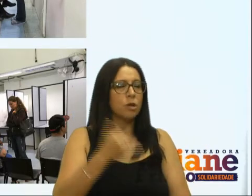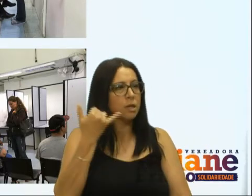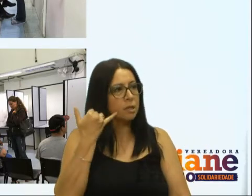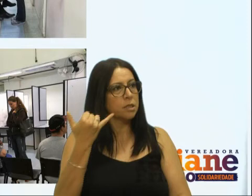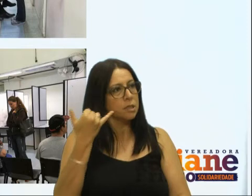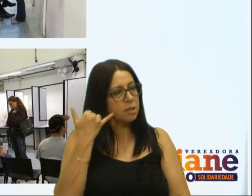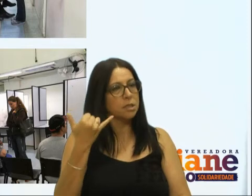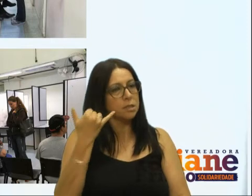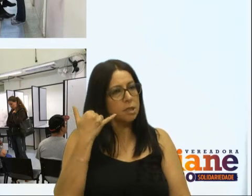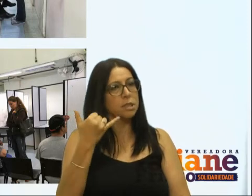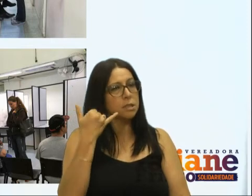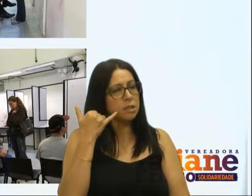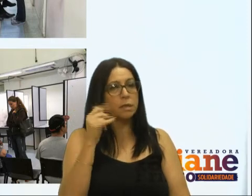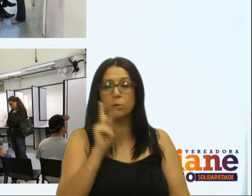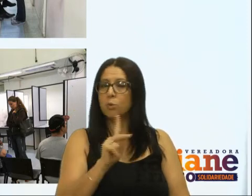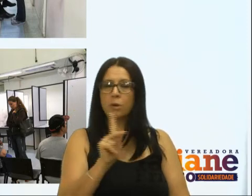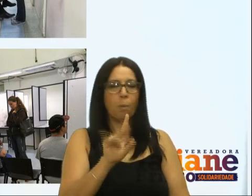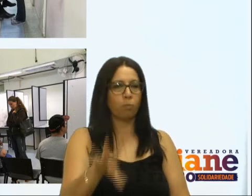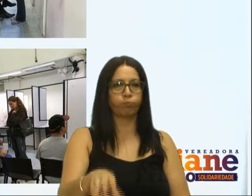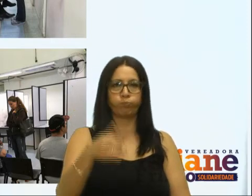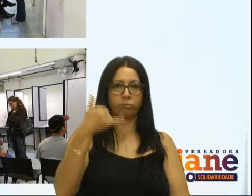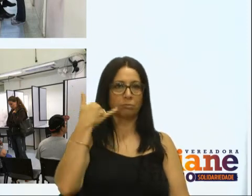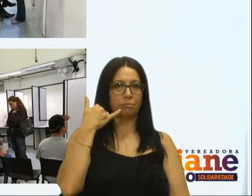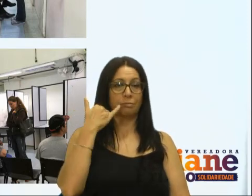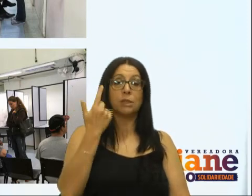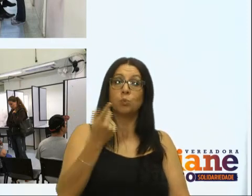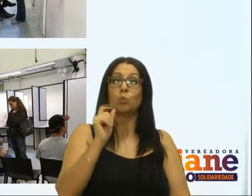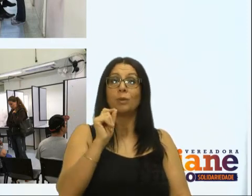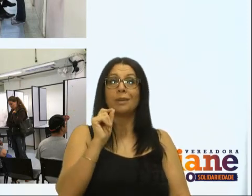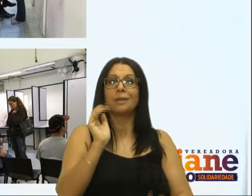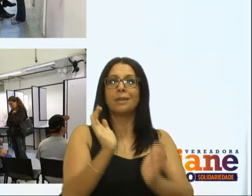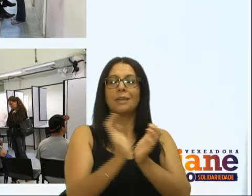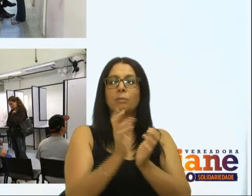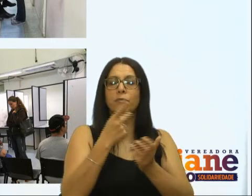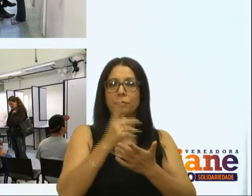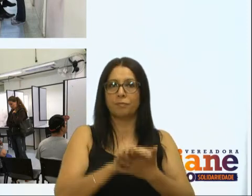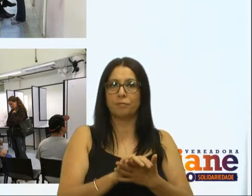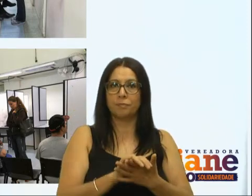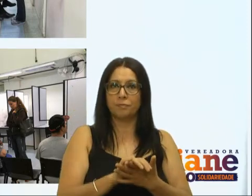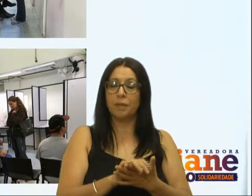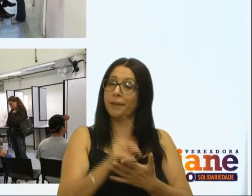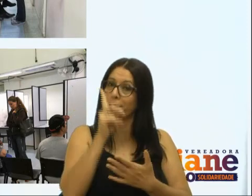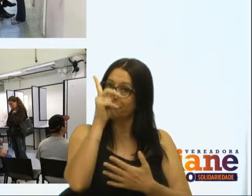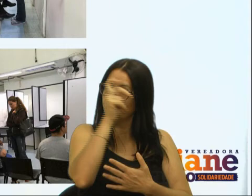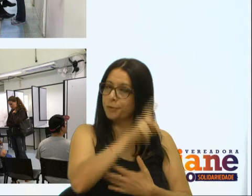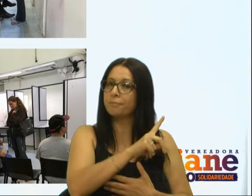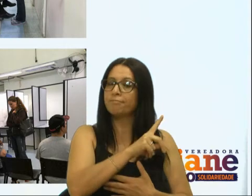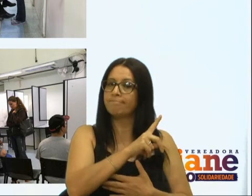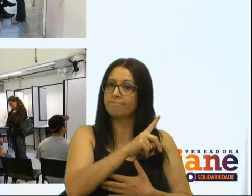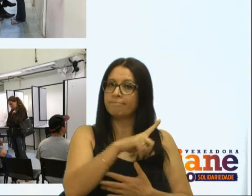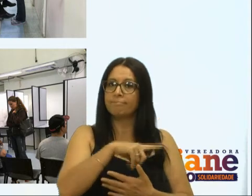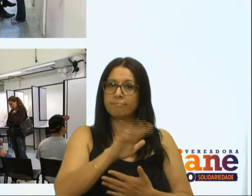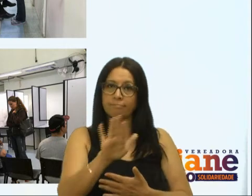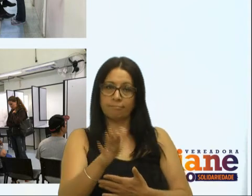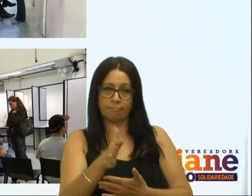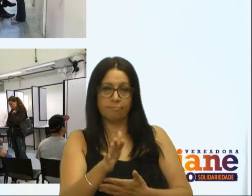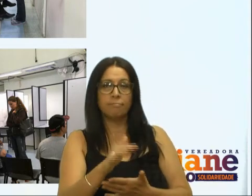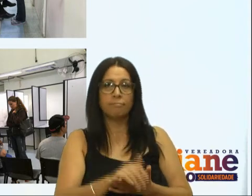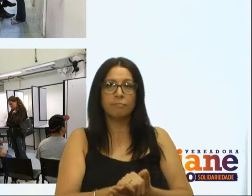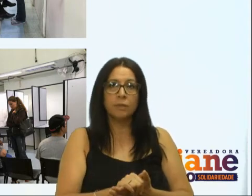liga, chama, chama, ninguém atende. E o que é que a equipe nos disse? Que a dificuldade se encontra muitas vezes